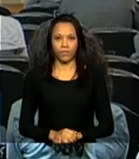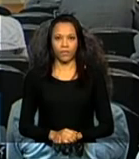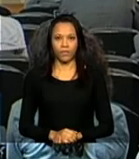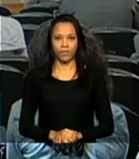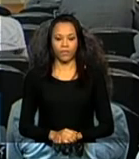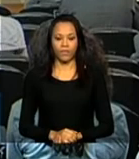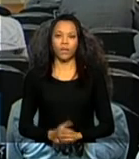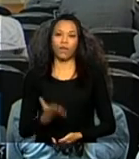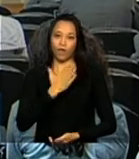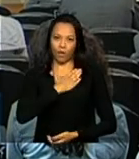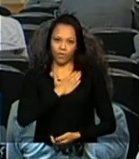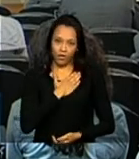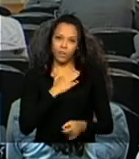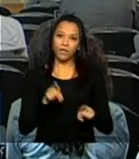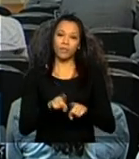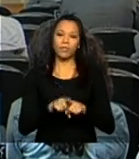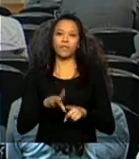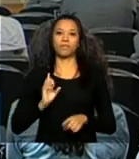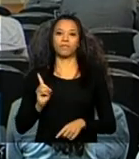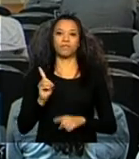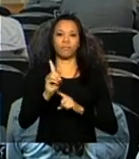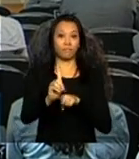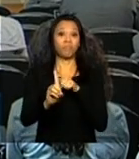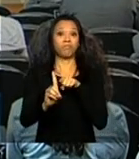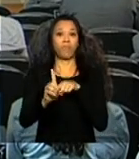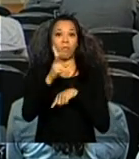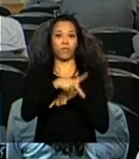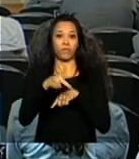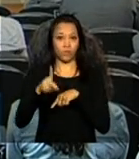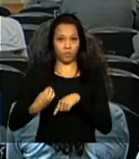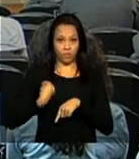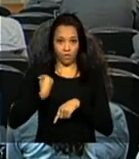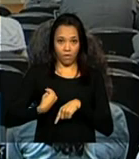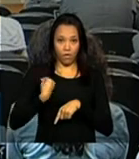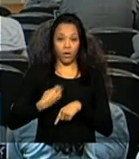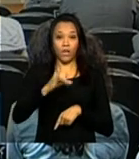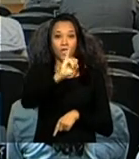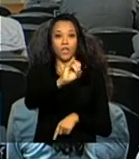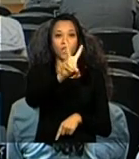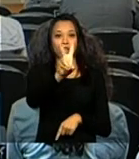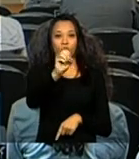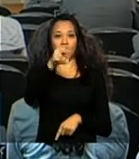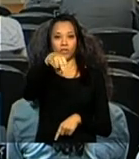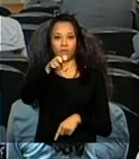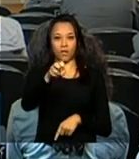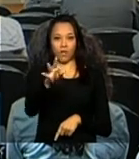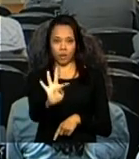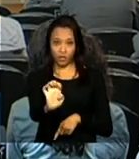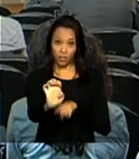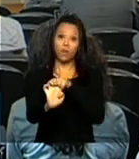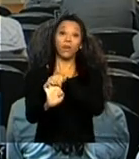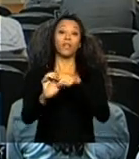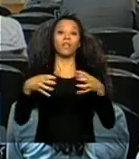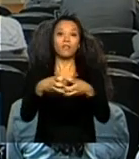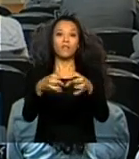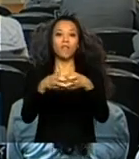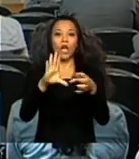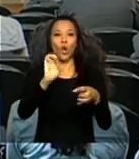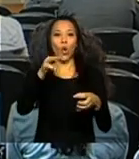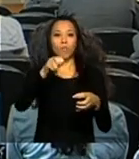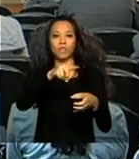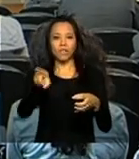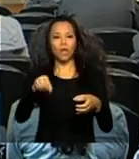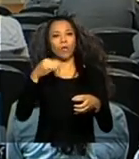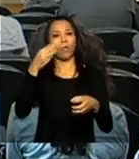Gostaríamos de registrar a presença da professora Ivonete Santiago de Almeida, da Comissão da Memória e